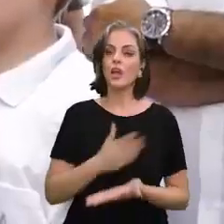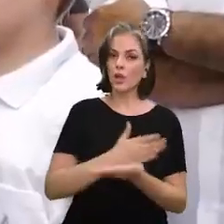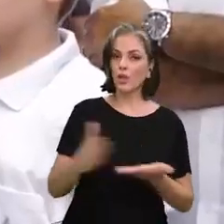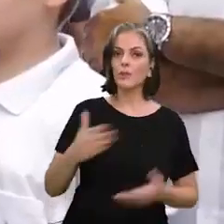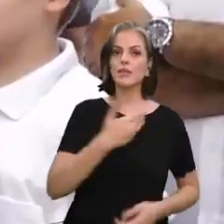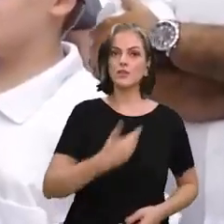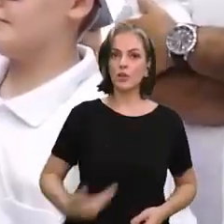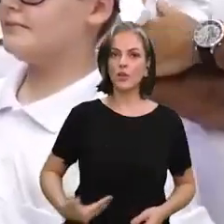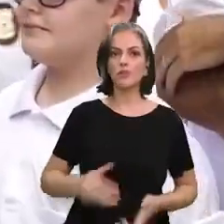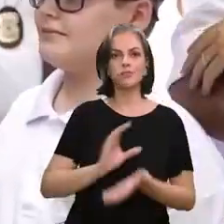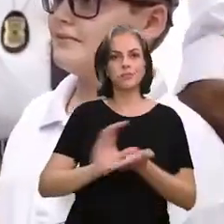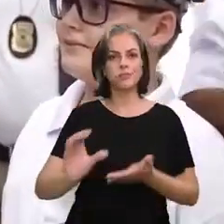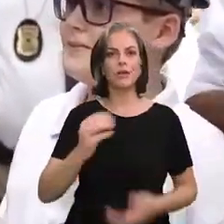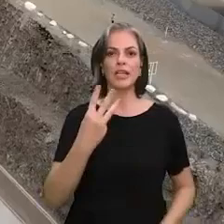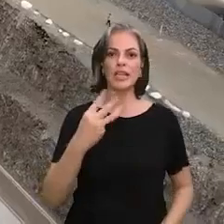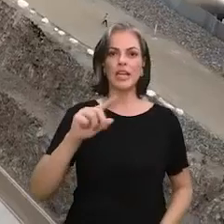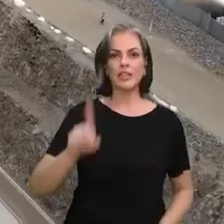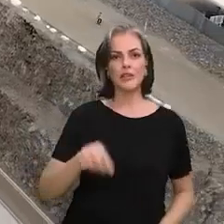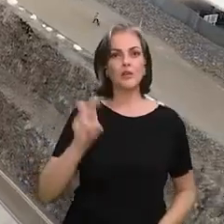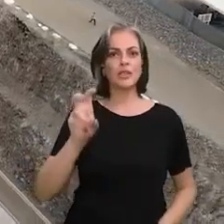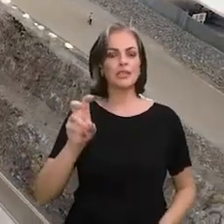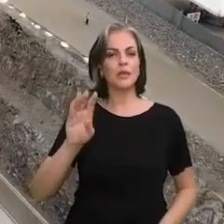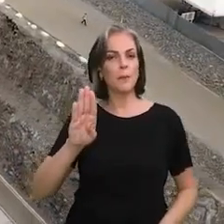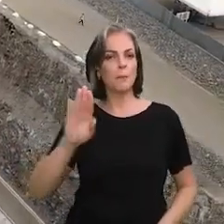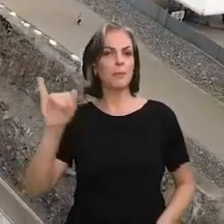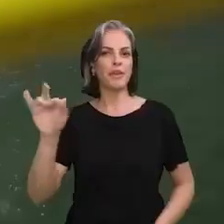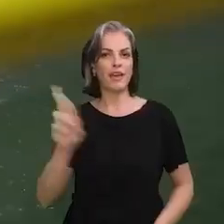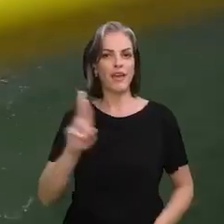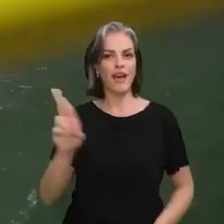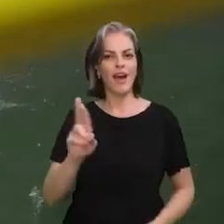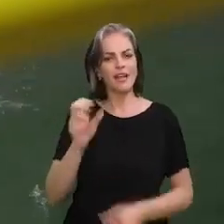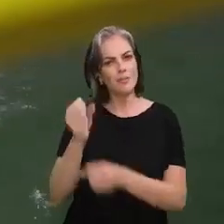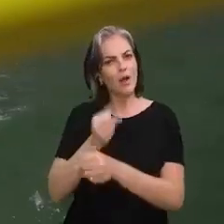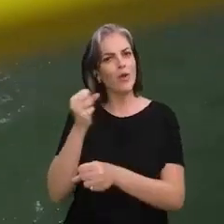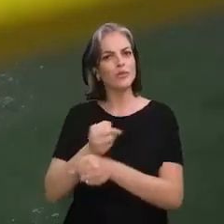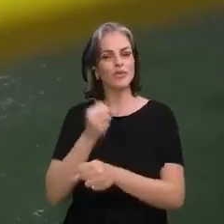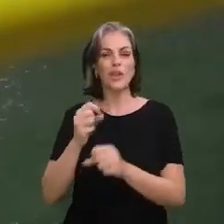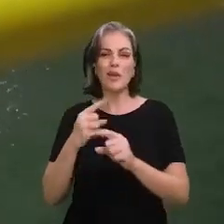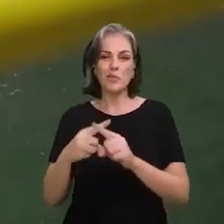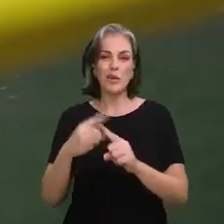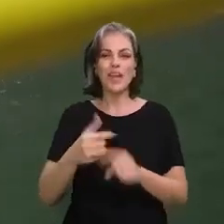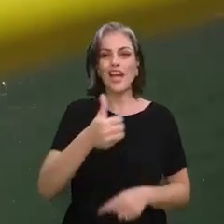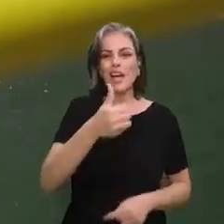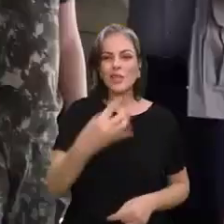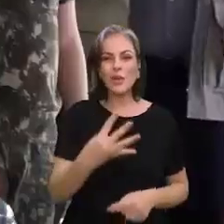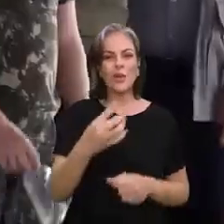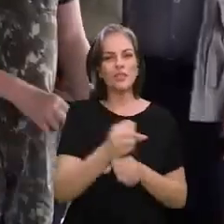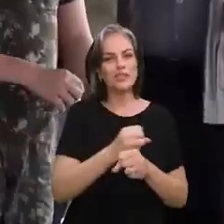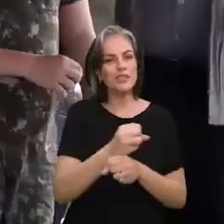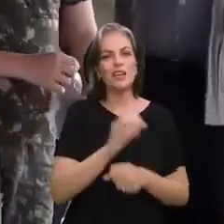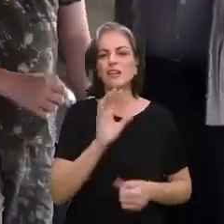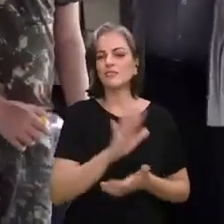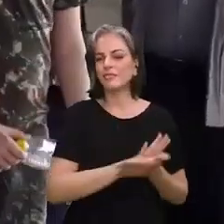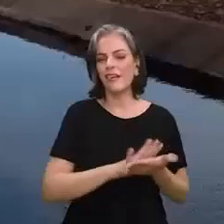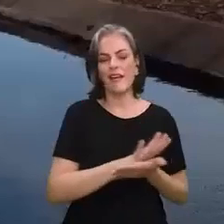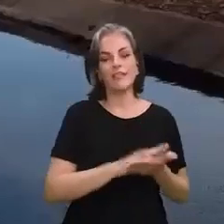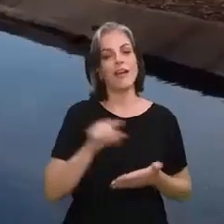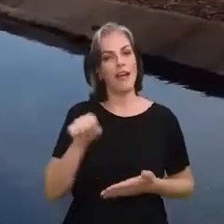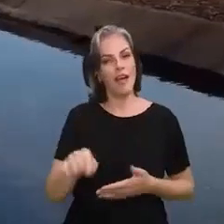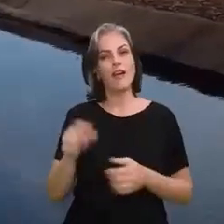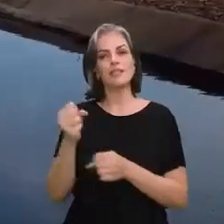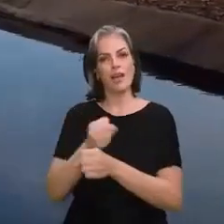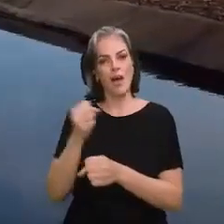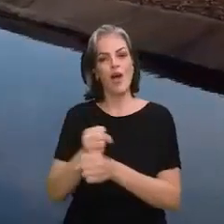investimos 3 bilhões e 500 milhões de reais para construir o que se arrastava há 14 anos. E deixar a obra 100